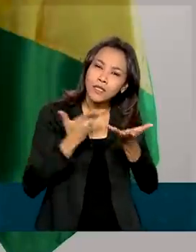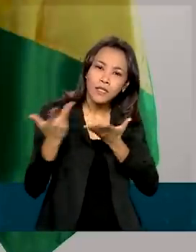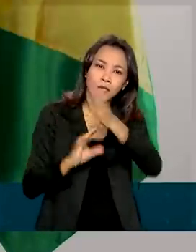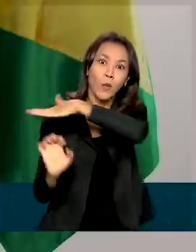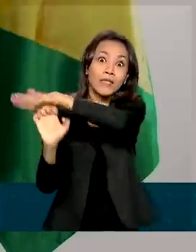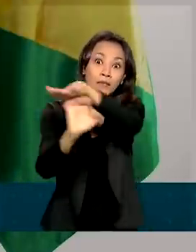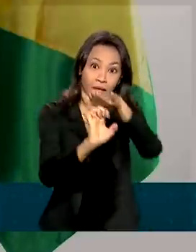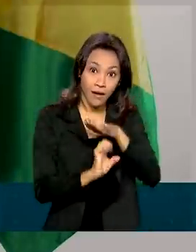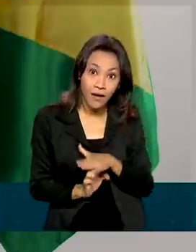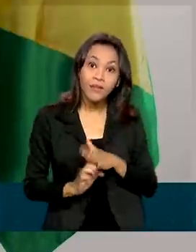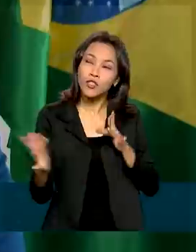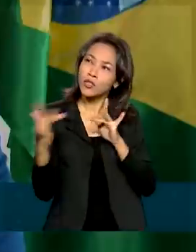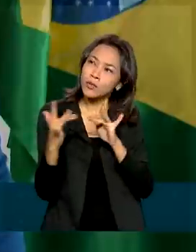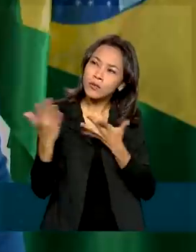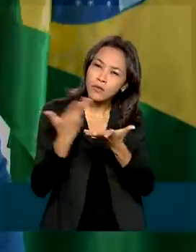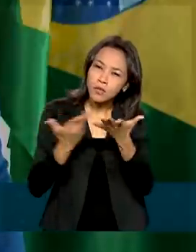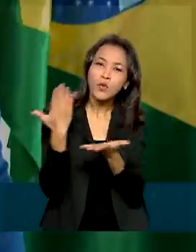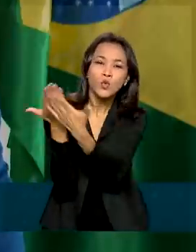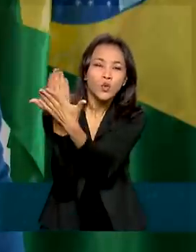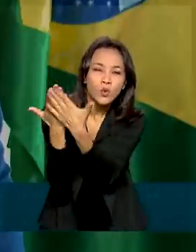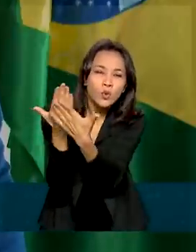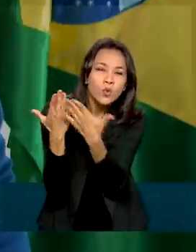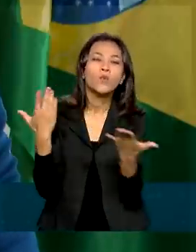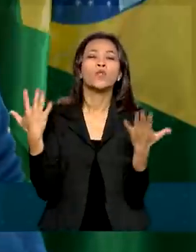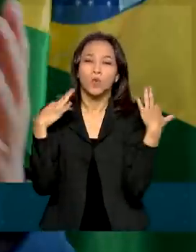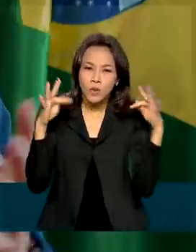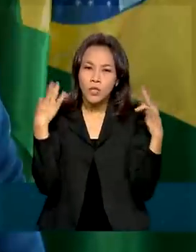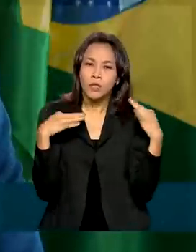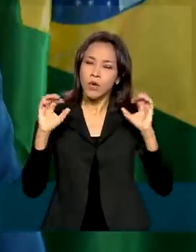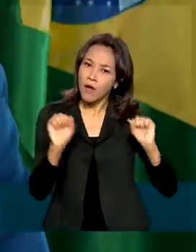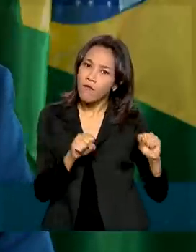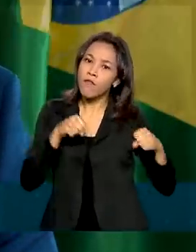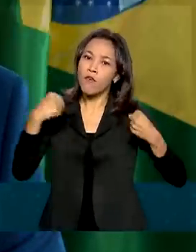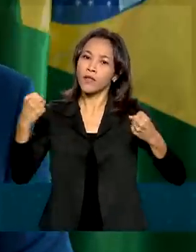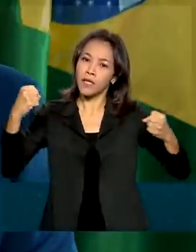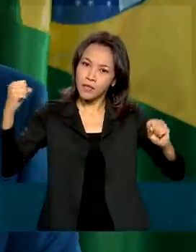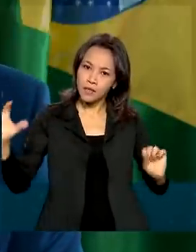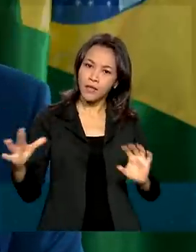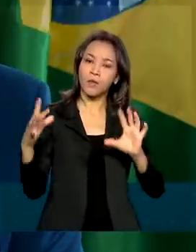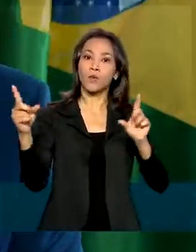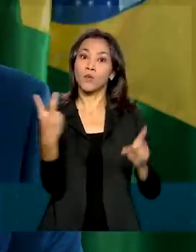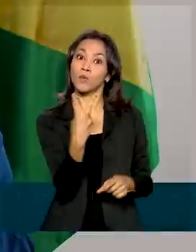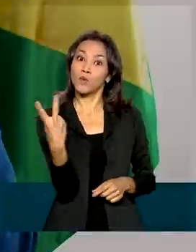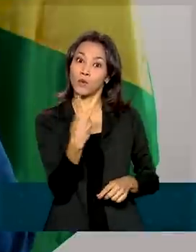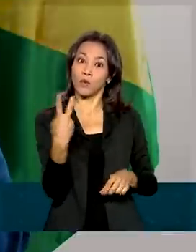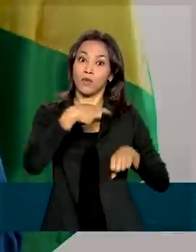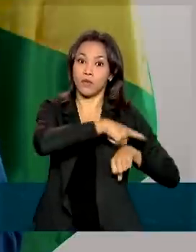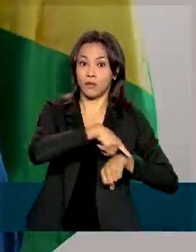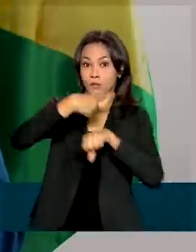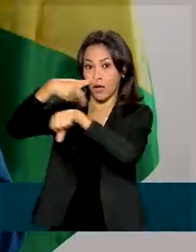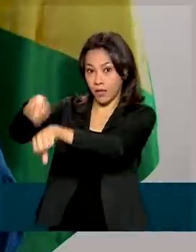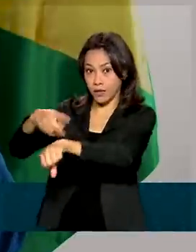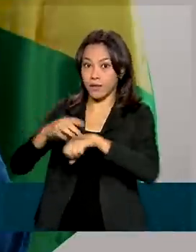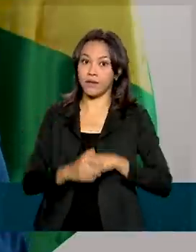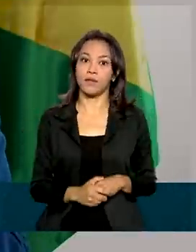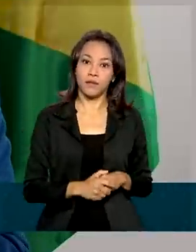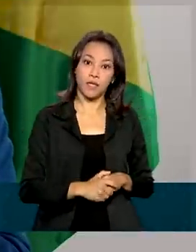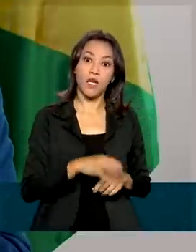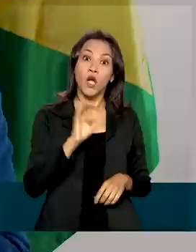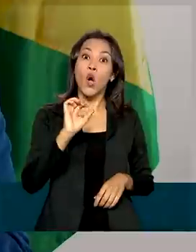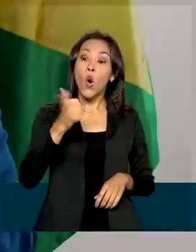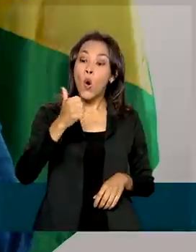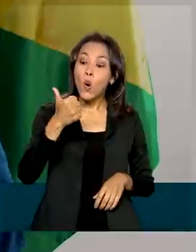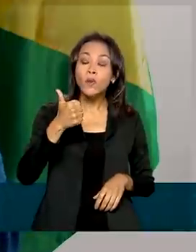interação acadêmica e turismo para também fortalecer as relações entre nossos dois países. Cidadãos de apenas 11